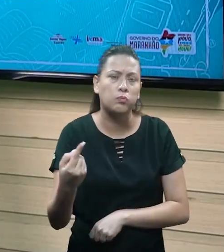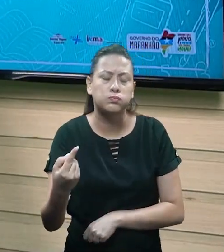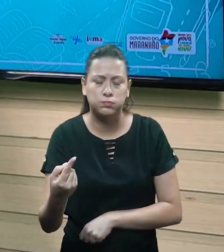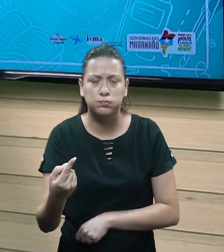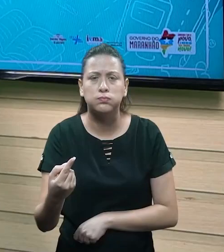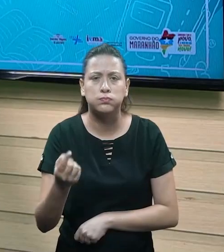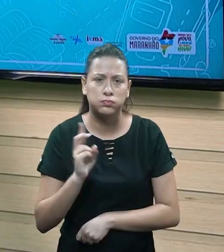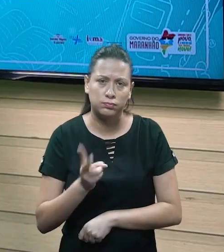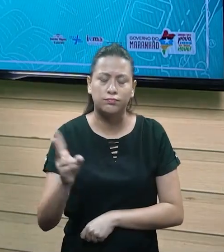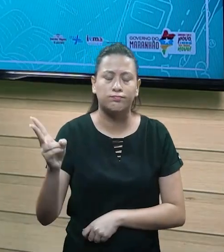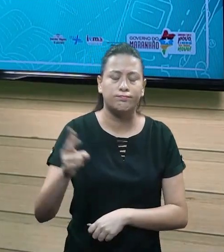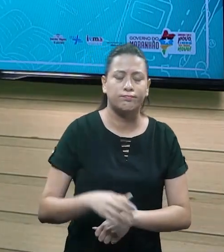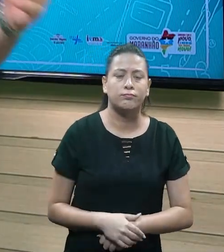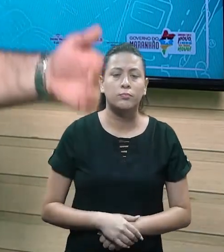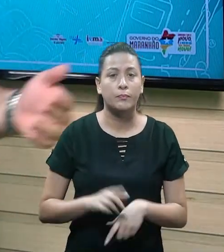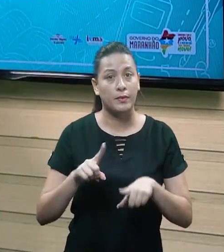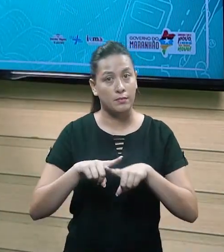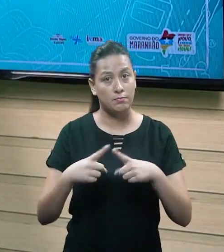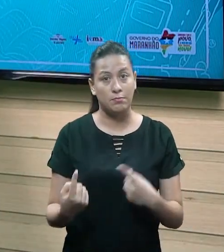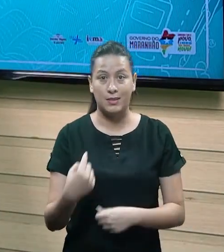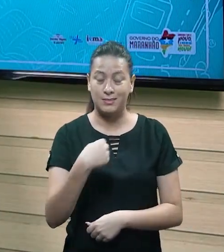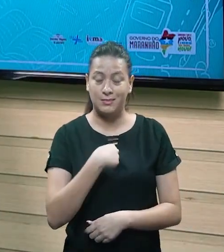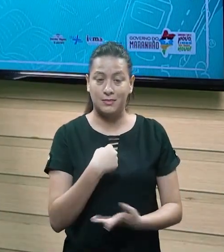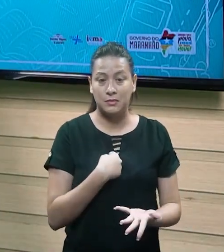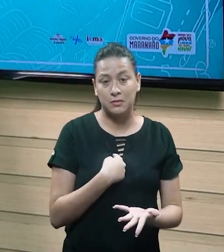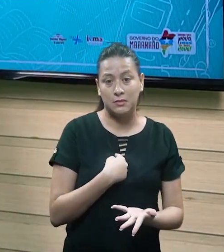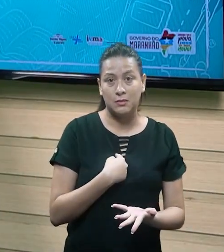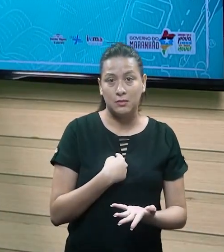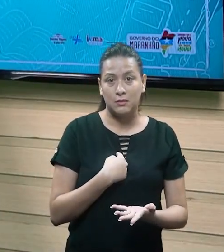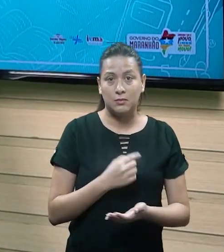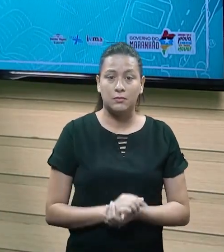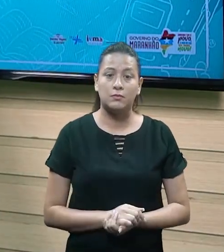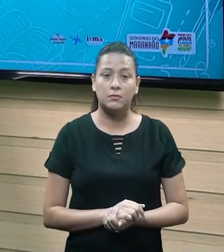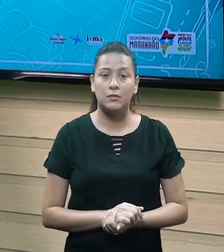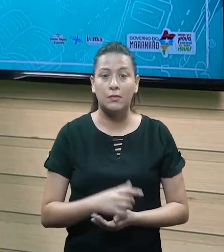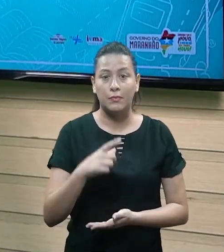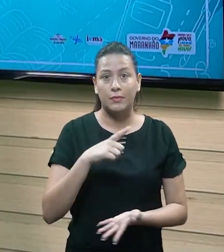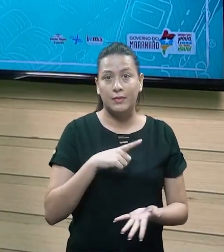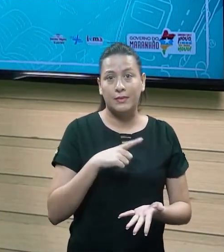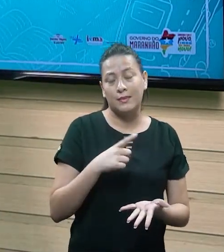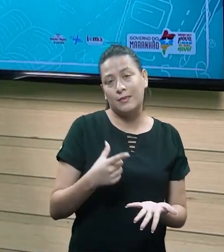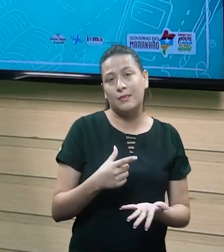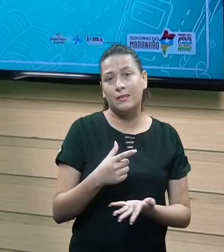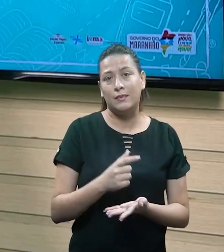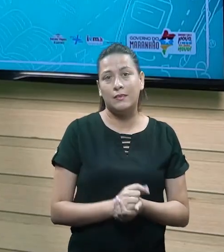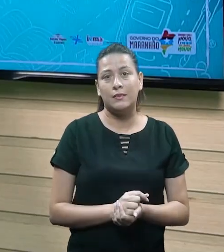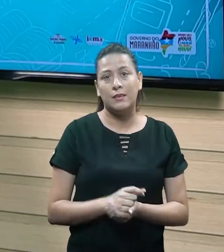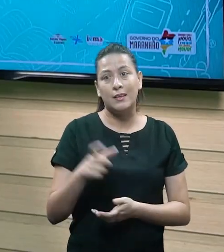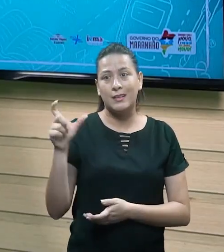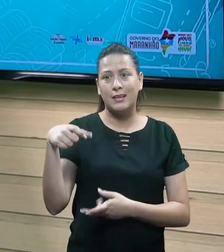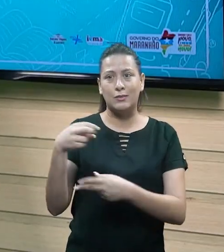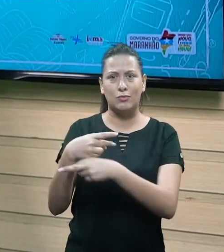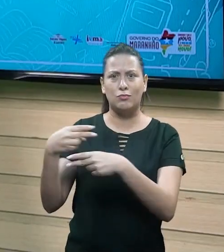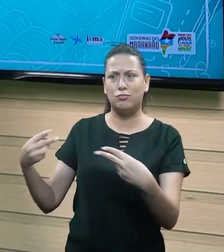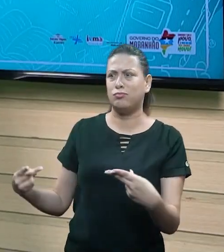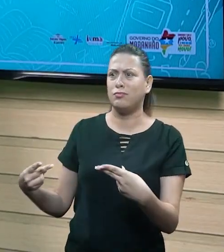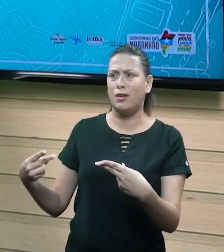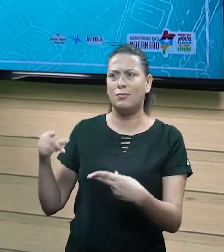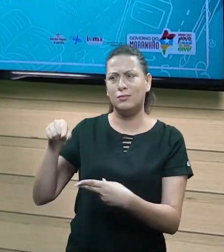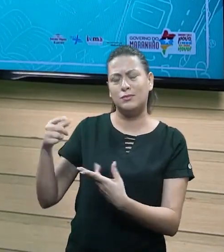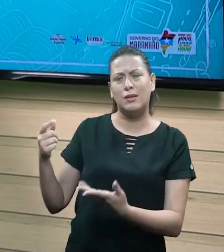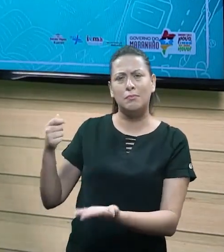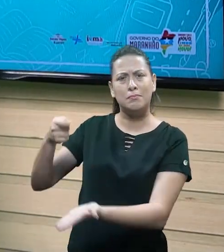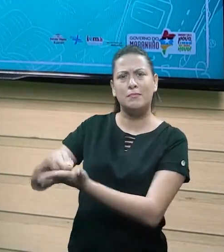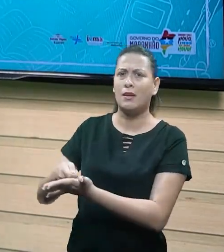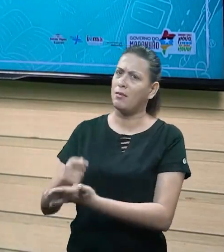vir do produto Y, do Z, e assim por diante. Só que eu não posso, porque a mesma duplicata vinha em várias faturas diferentes, em vários cartões.